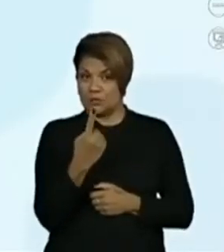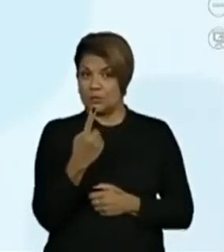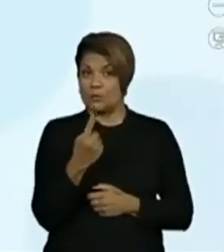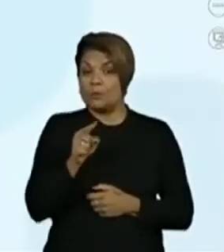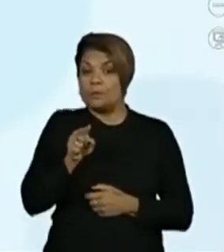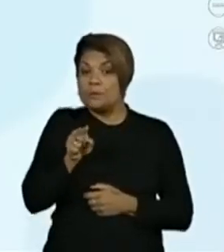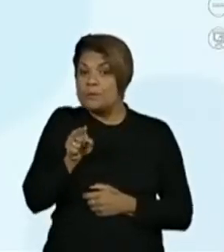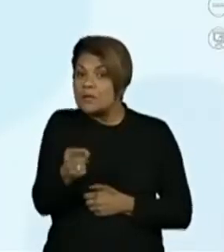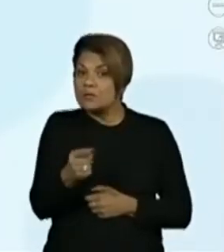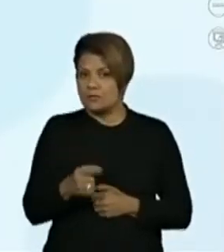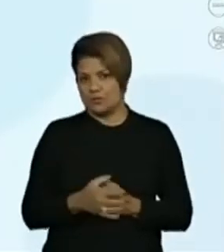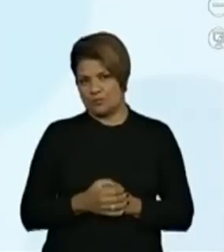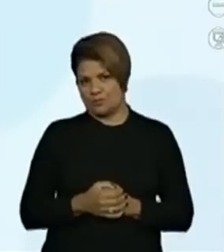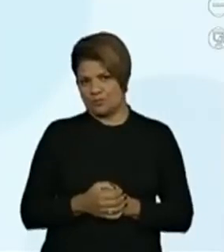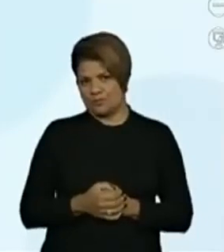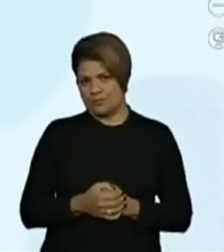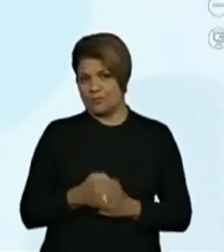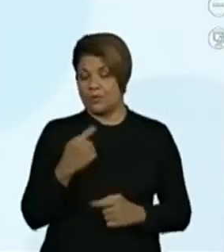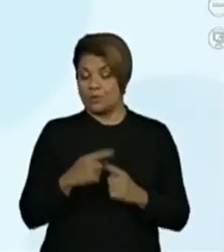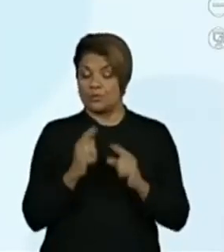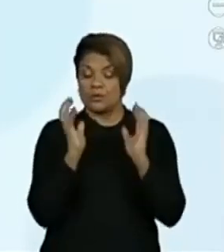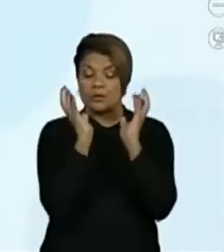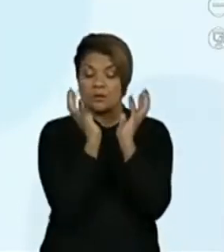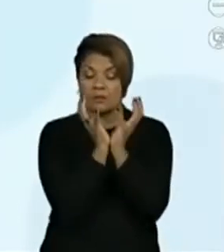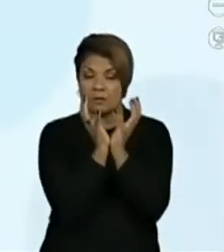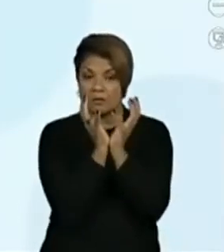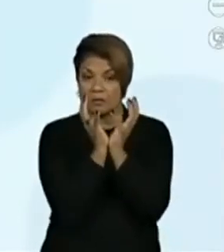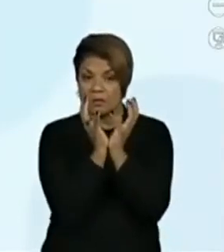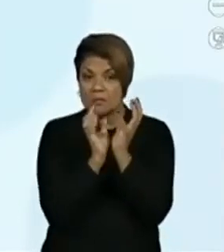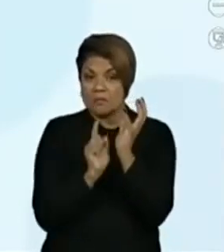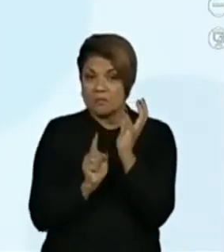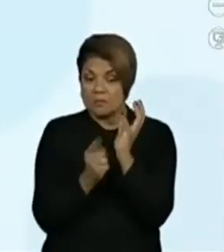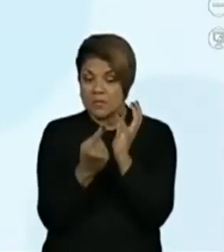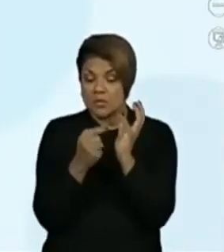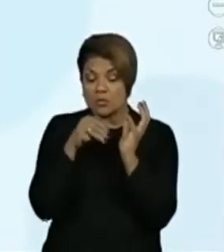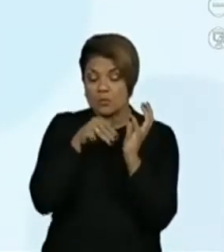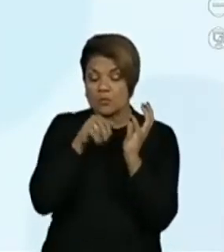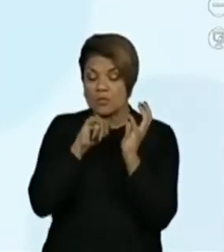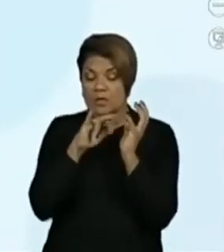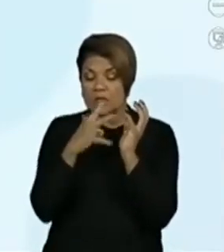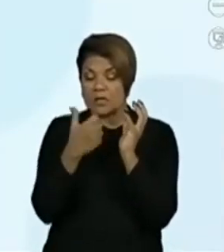941 mil. Porque está dentro da classe dos milhares.